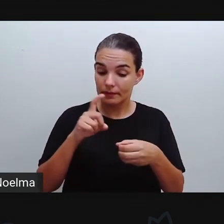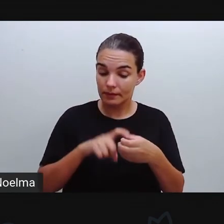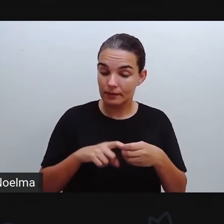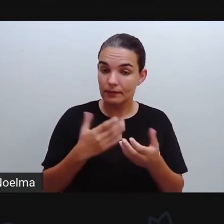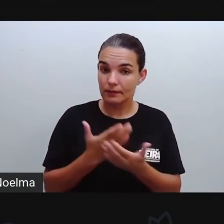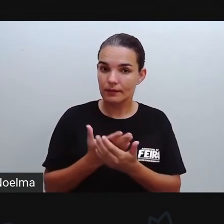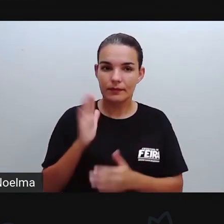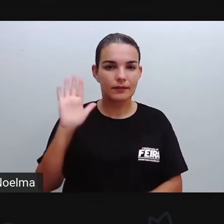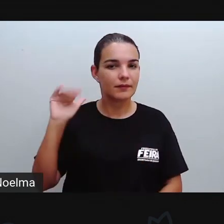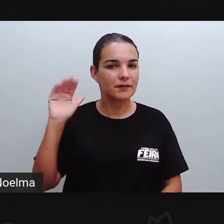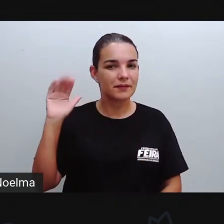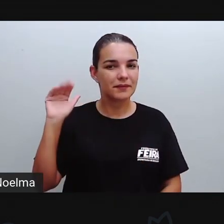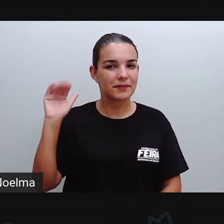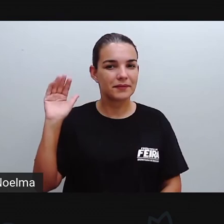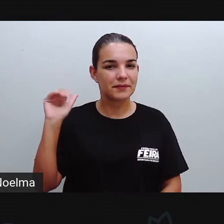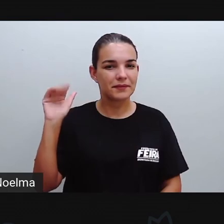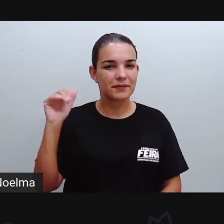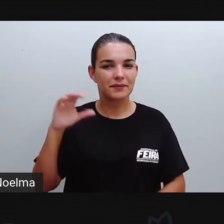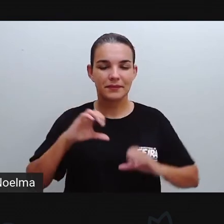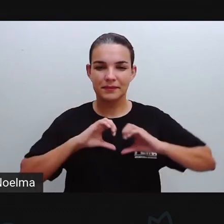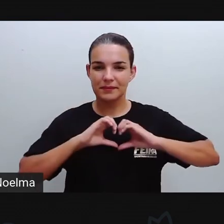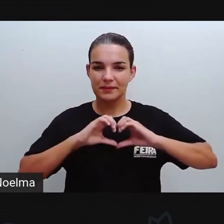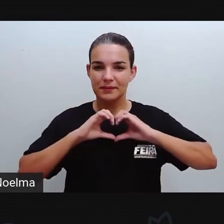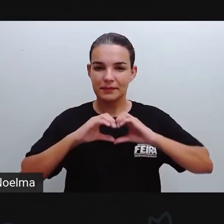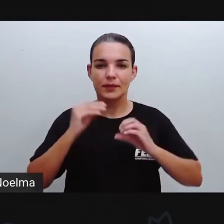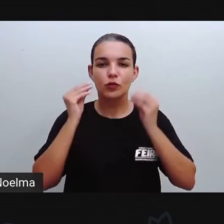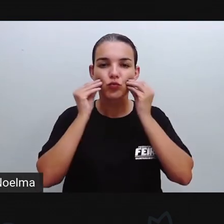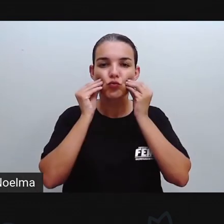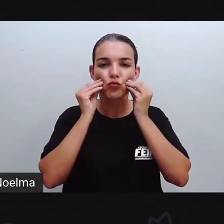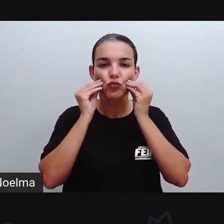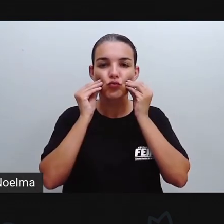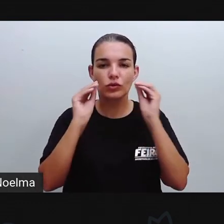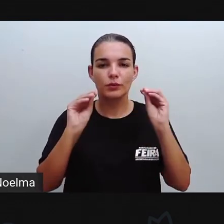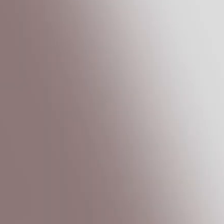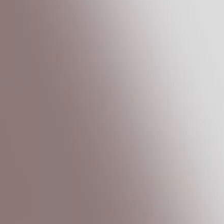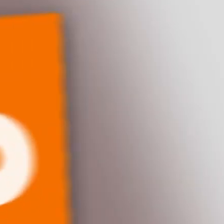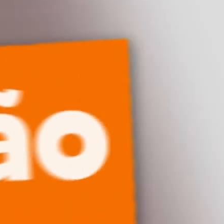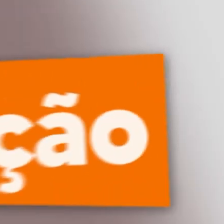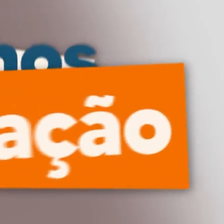com mais uma aula. Beijo no coração de cada um de vocês e até já!